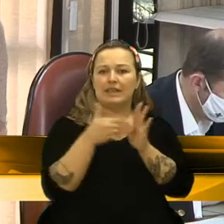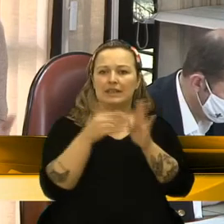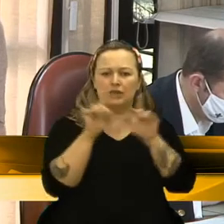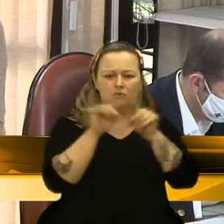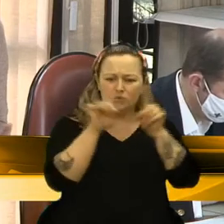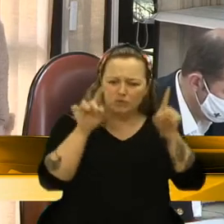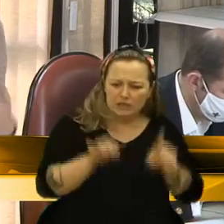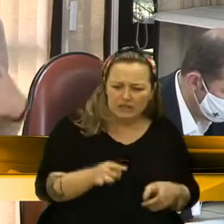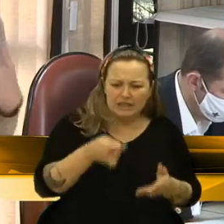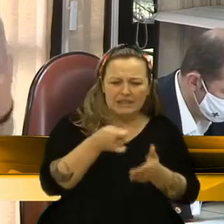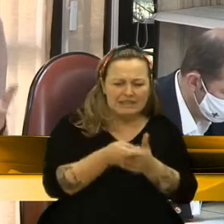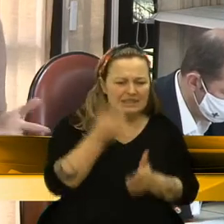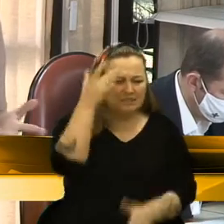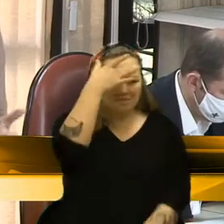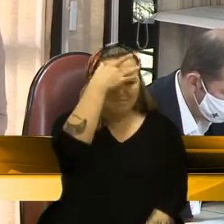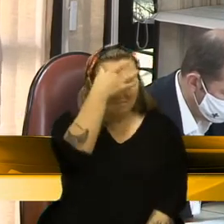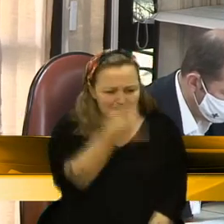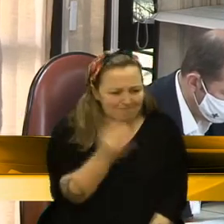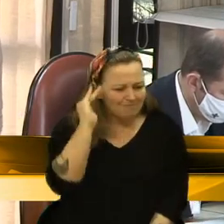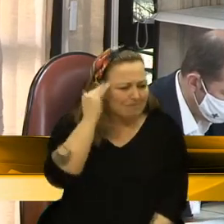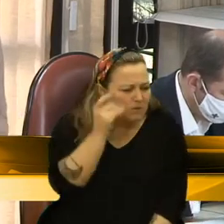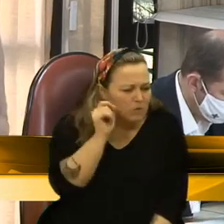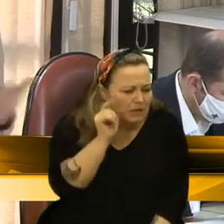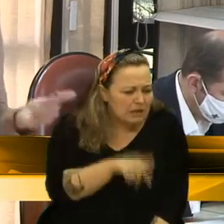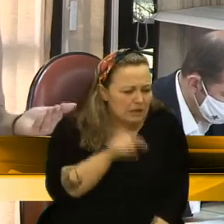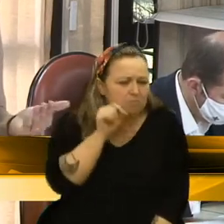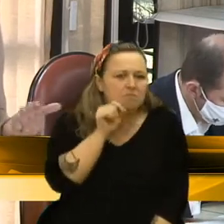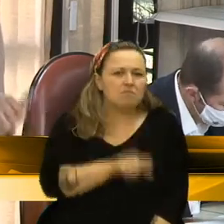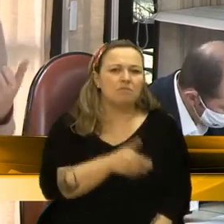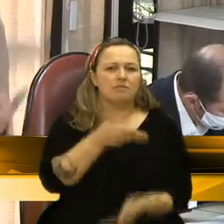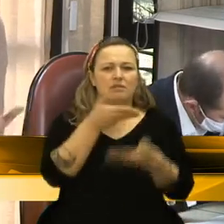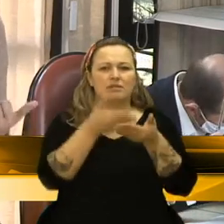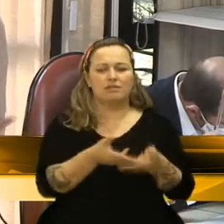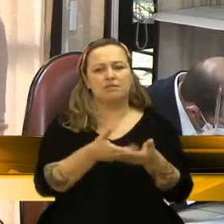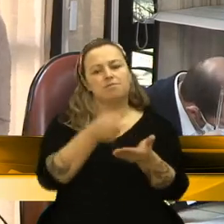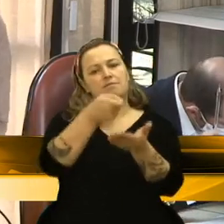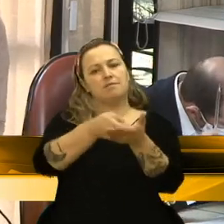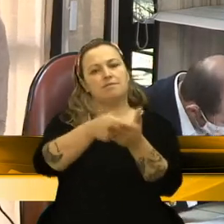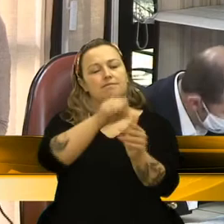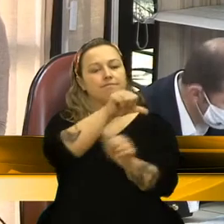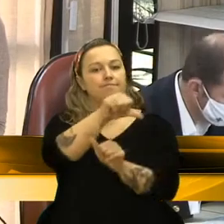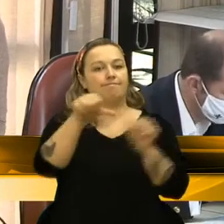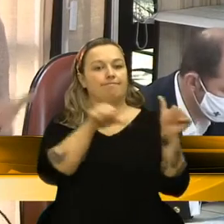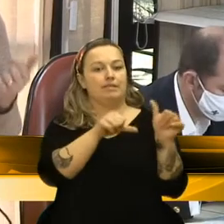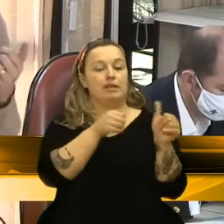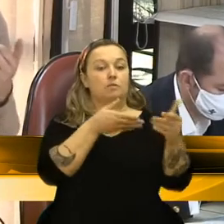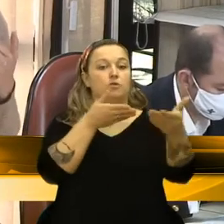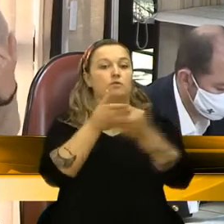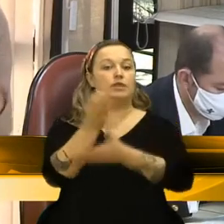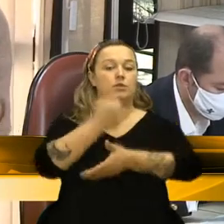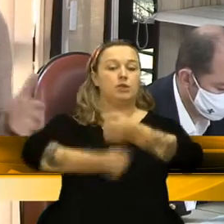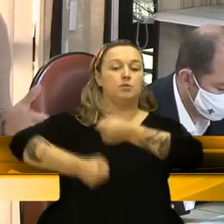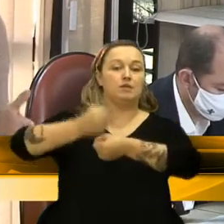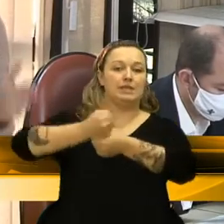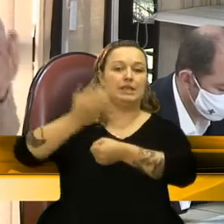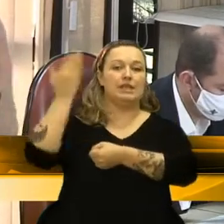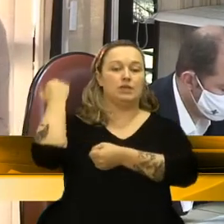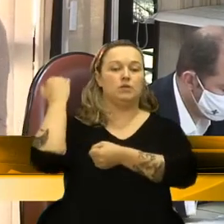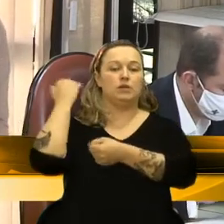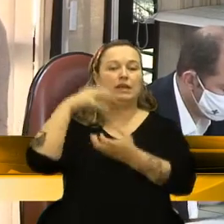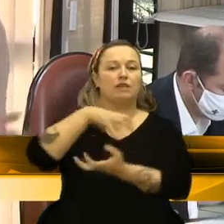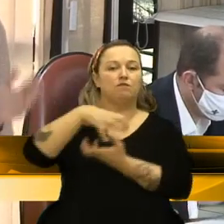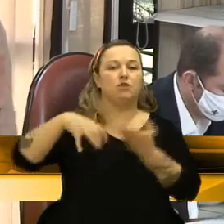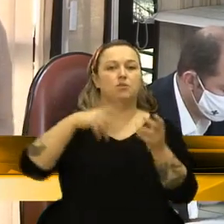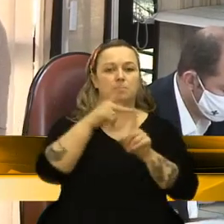que implica essa reforma, que é necessária agora para se adequar à reforma que foi aprovada no ano passado. Talvez não dê tempo. Então, gente